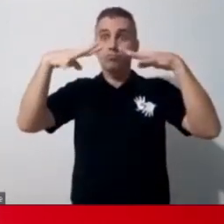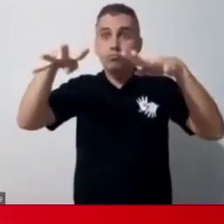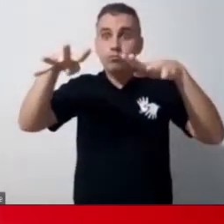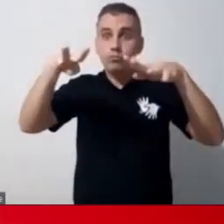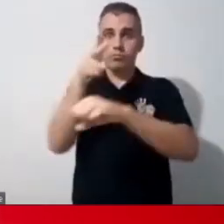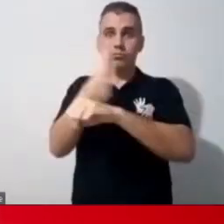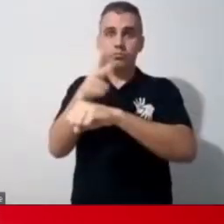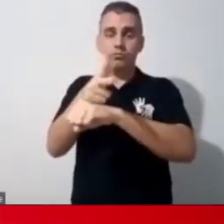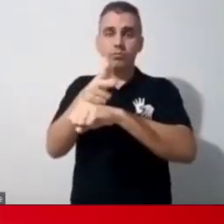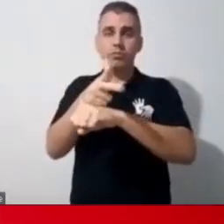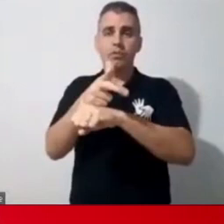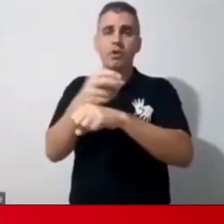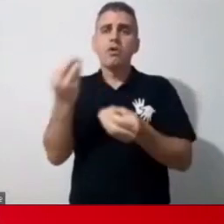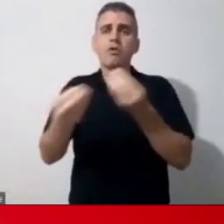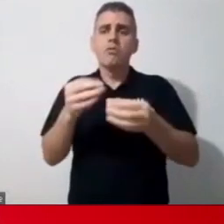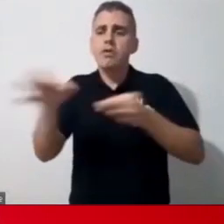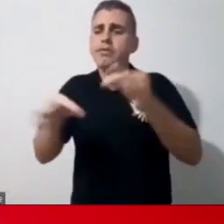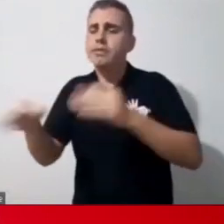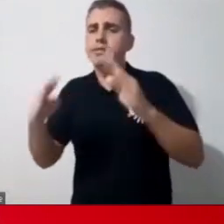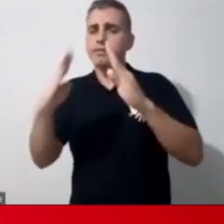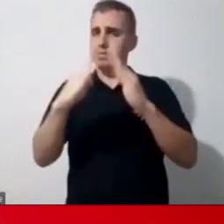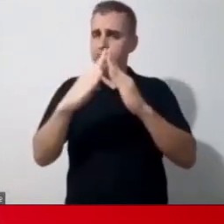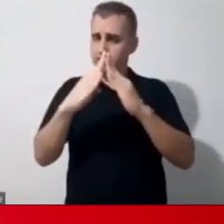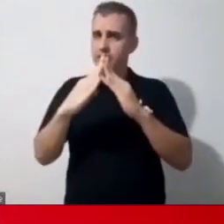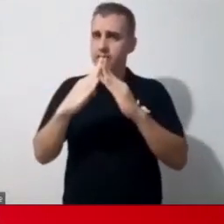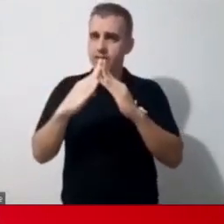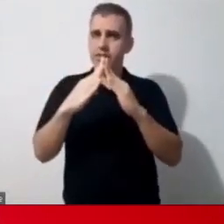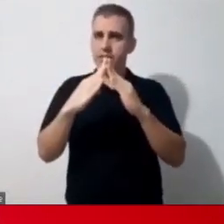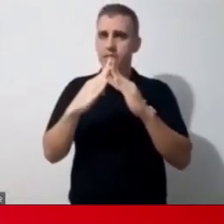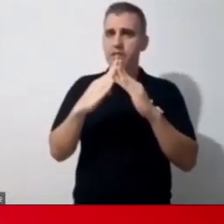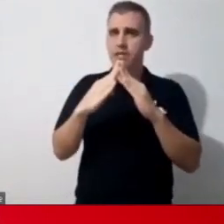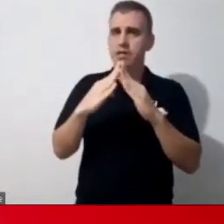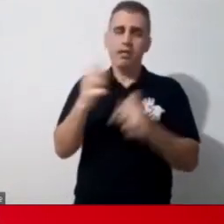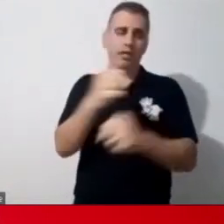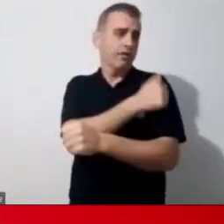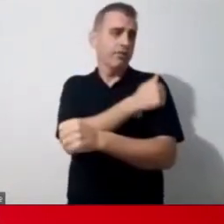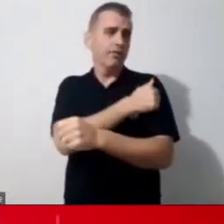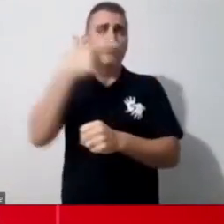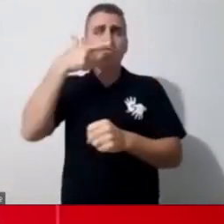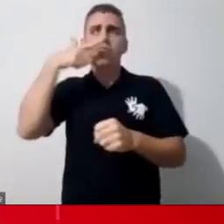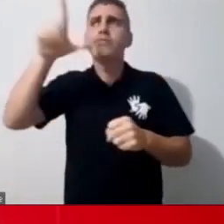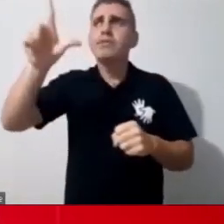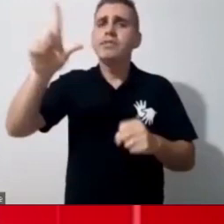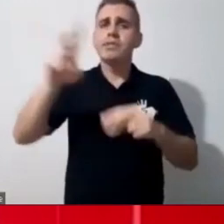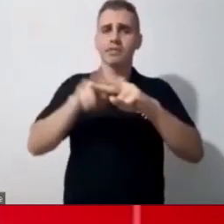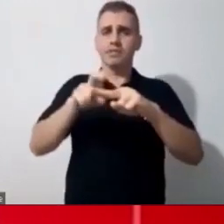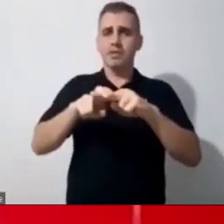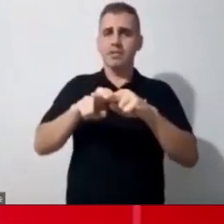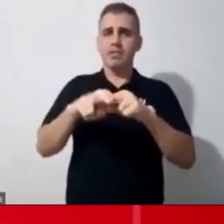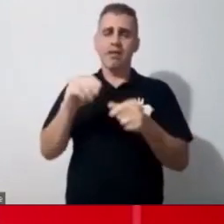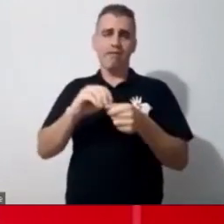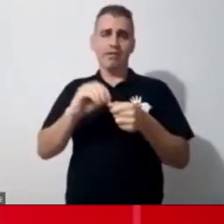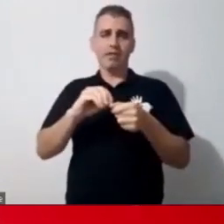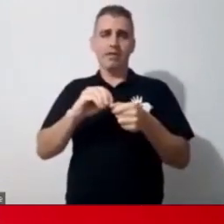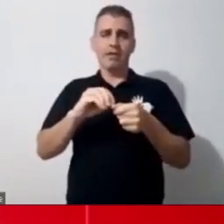a gente vai fazer com aquela família para que aquele aluno consiga sentar e fazer, sem que um barulho, alguém